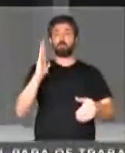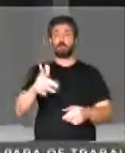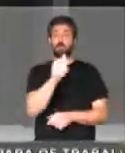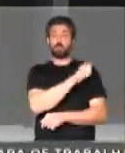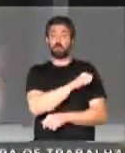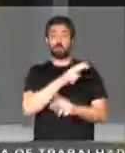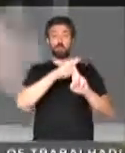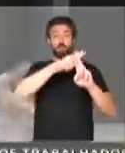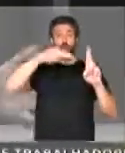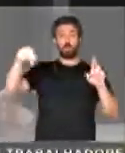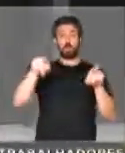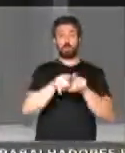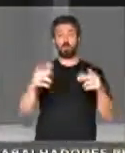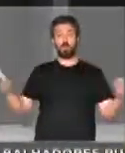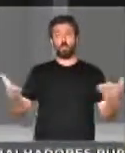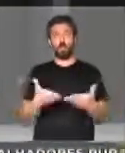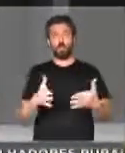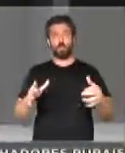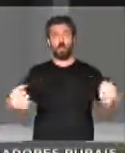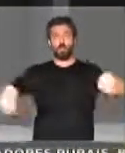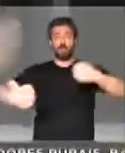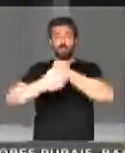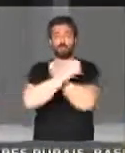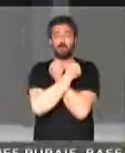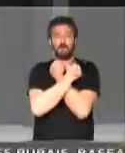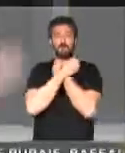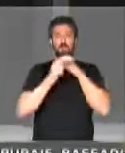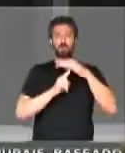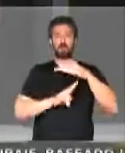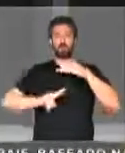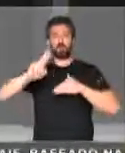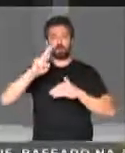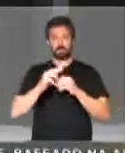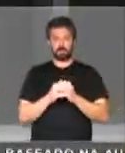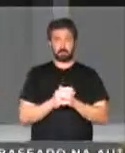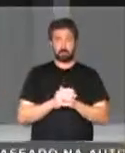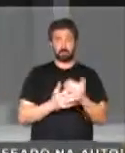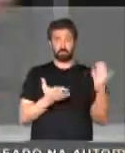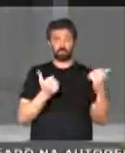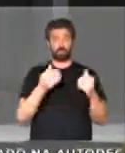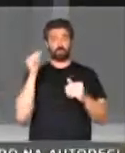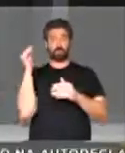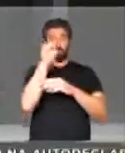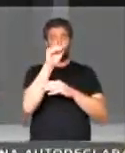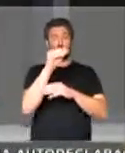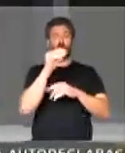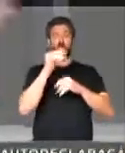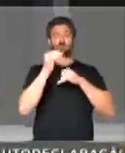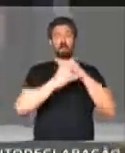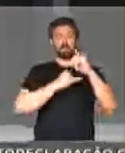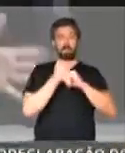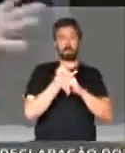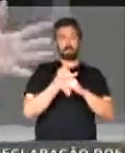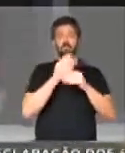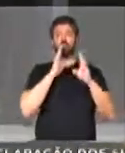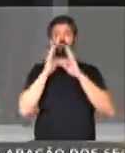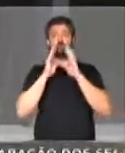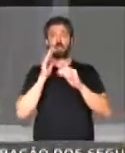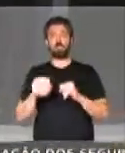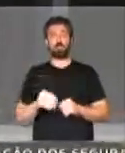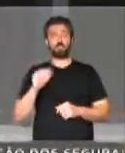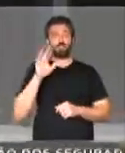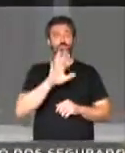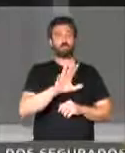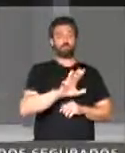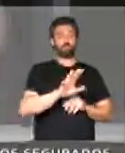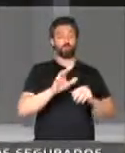e os estudantes da UNB, que hoje abraçaram a universidade. Jovens que estão botando no Twitter, no Facebook, tirem a mão